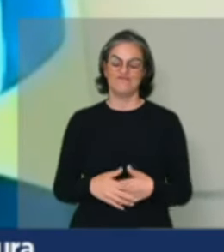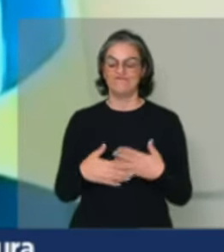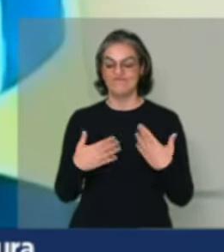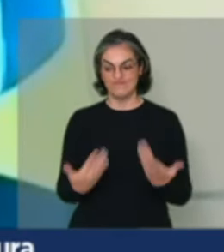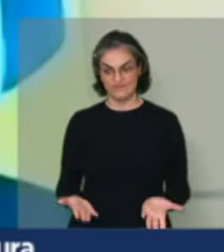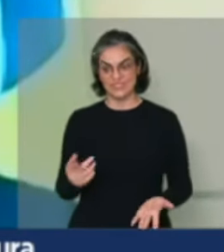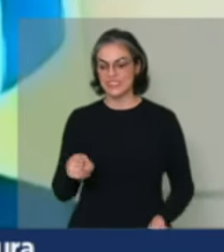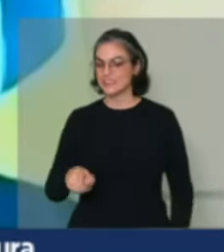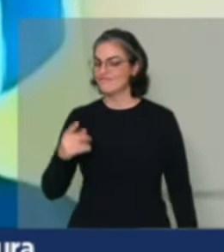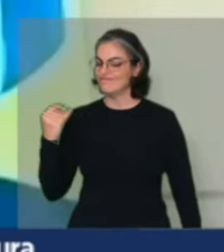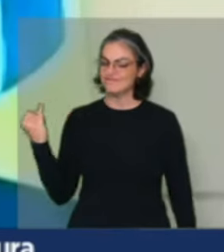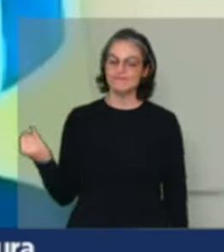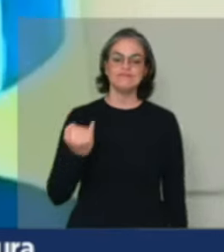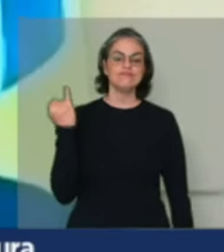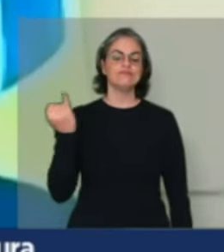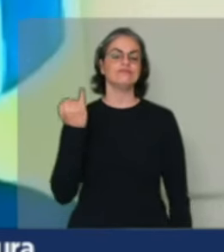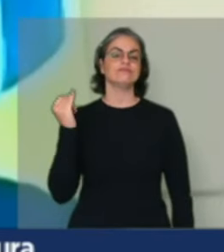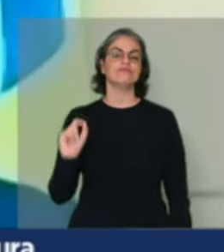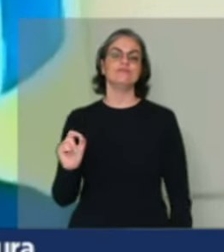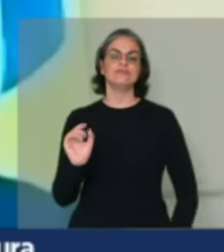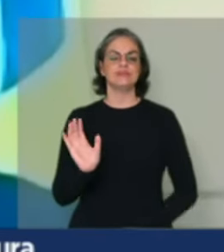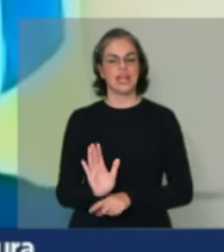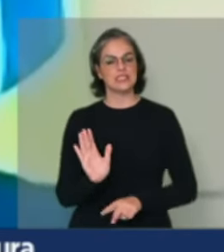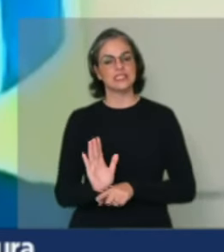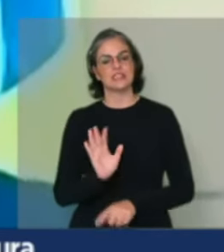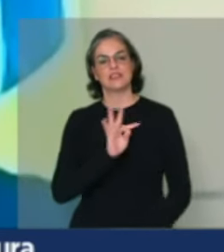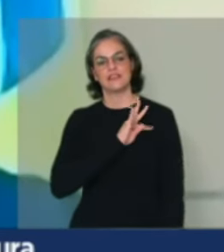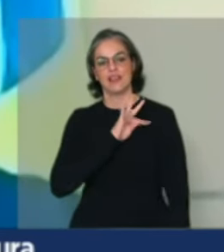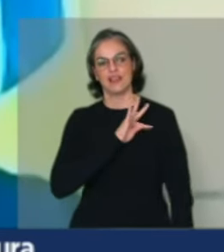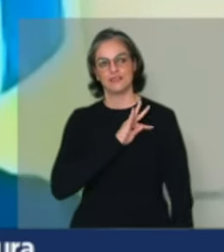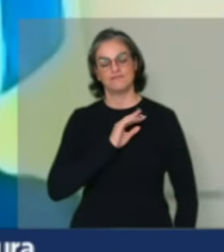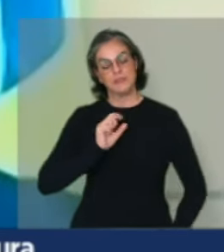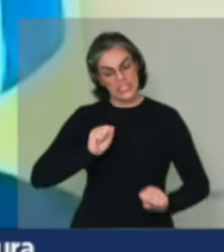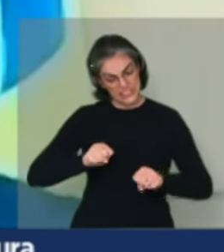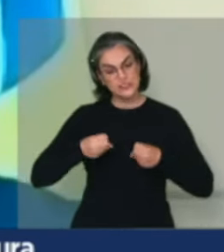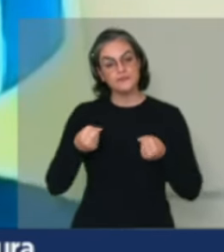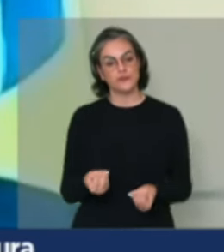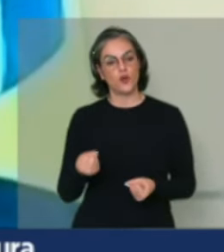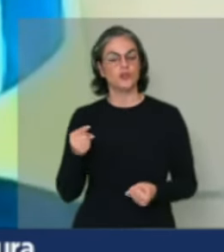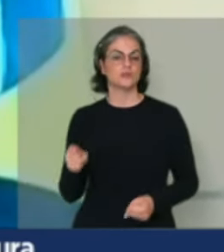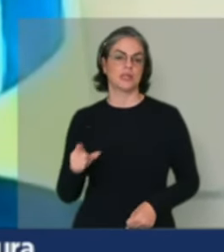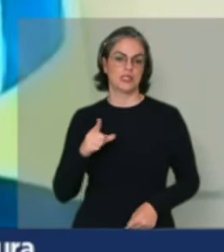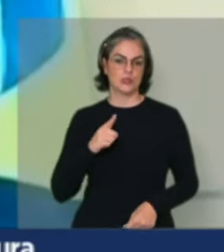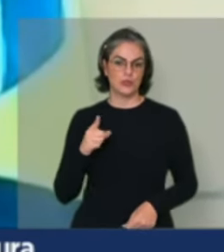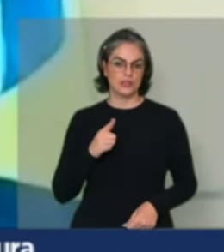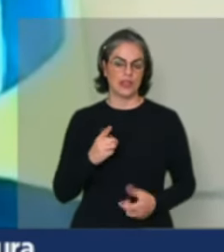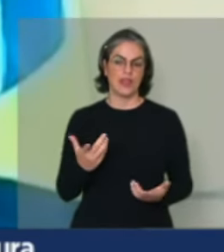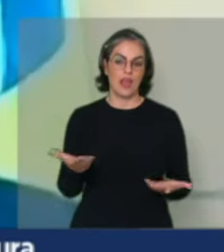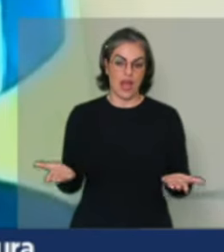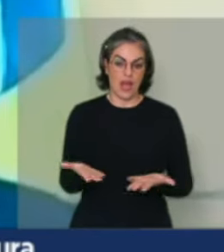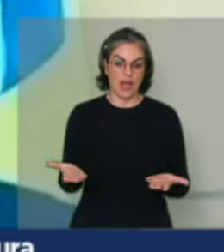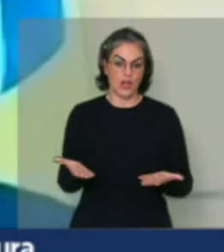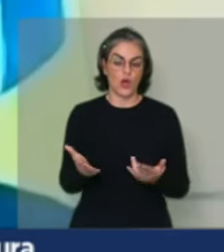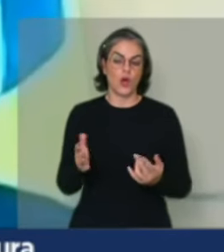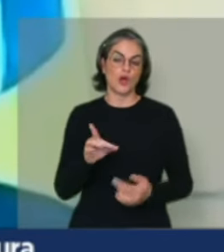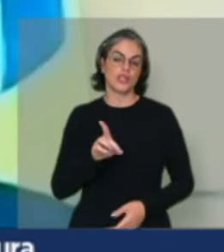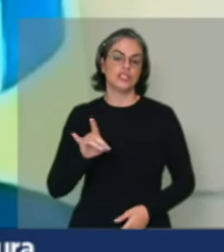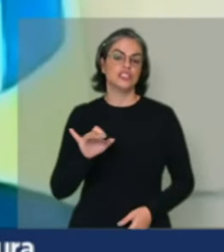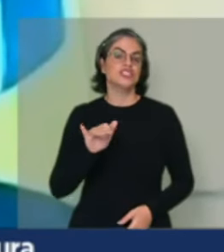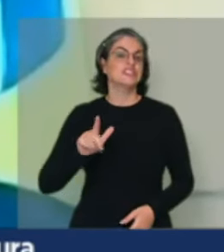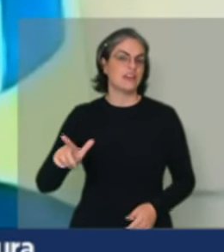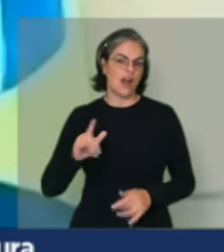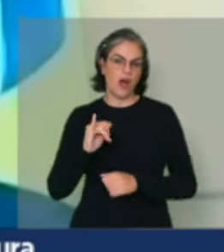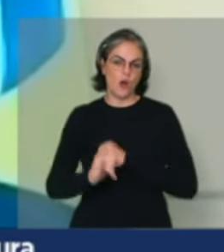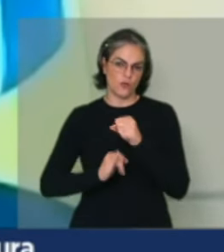para nós a assistência técnica. Então, o esforço de fazer assistência técnica digital agora, a terra digital, ele é